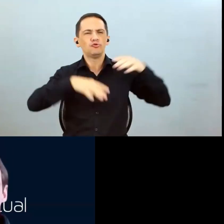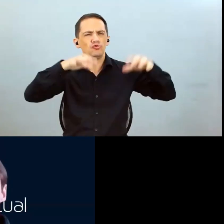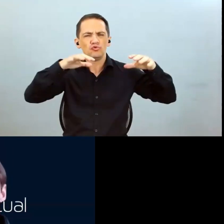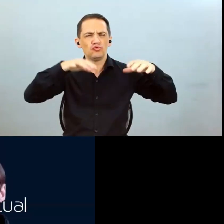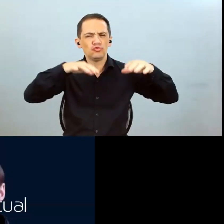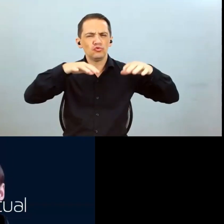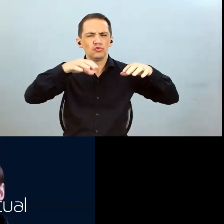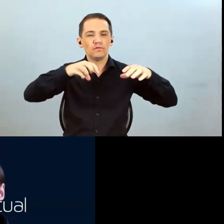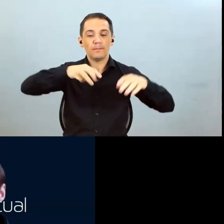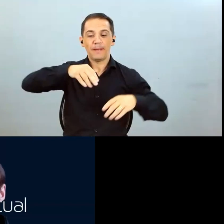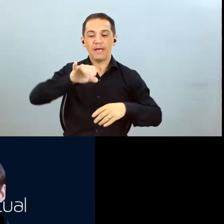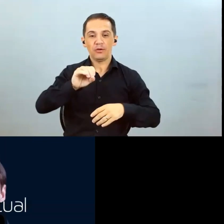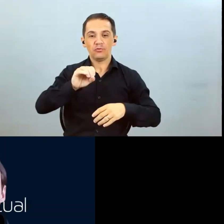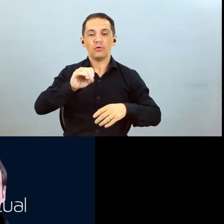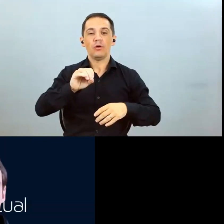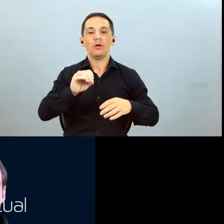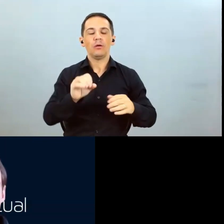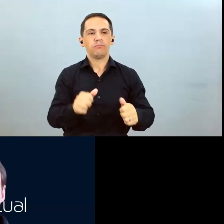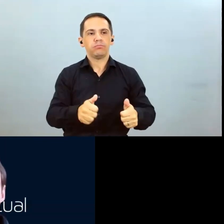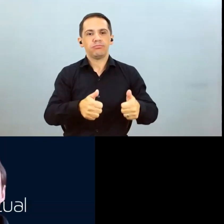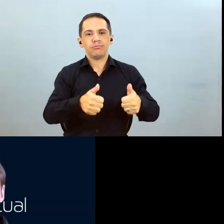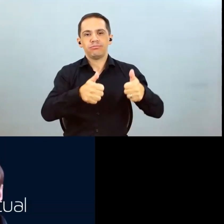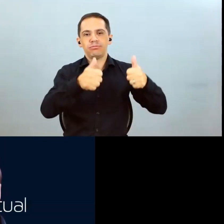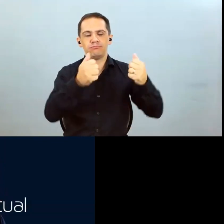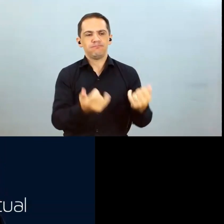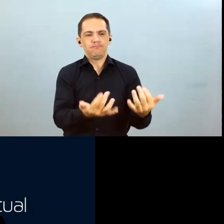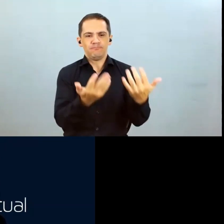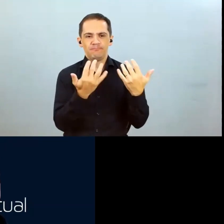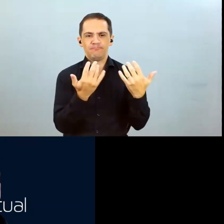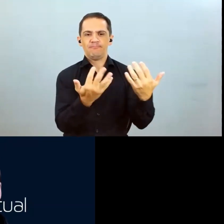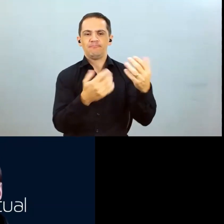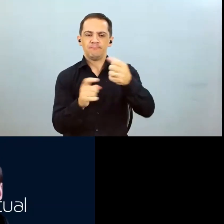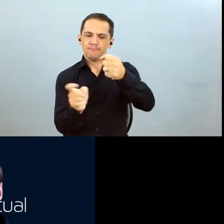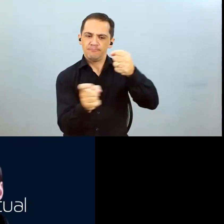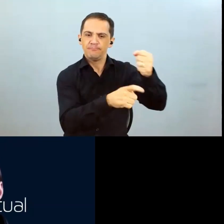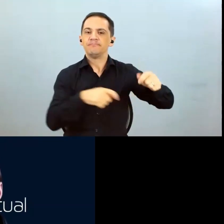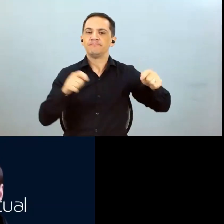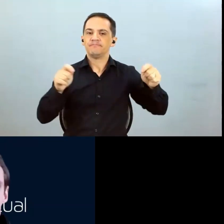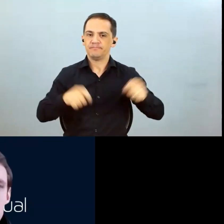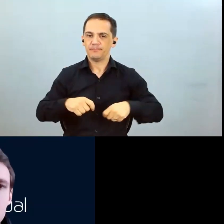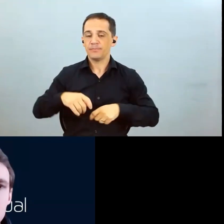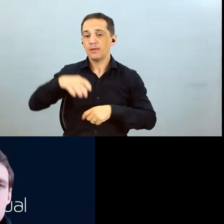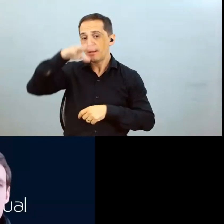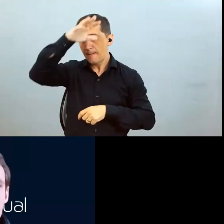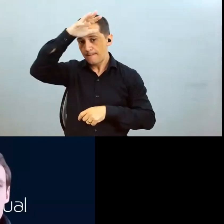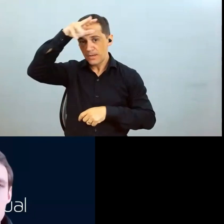Maranhão, a safra do Maranhão está garantida com alta produtividade de milho e a safra do Mato Grosso do Sul ainda falta uma chuva agora que está prevista para semana que